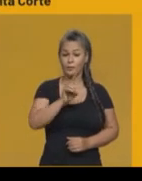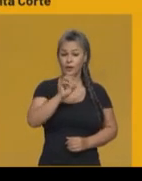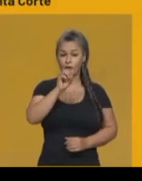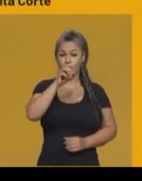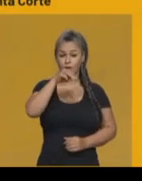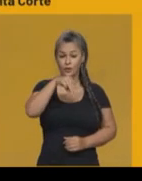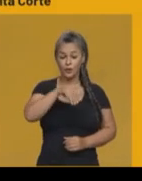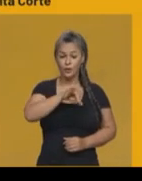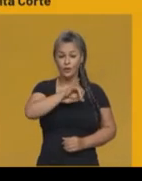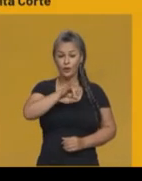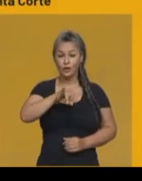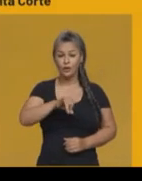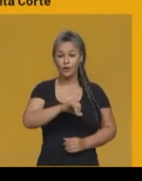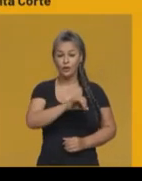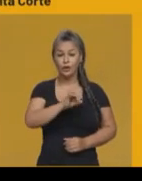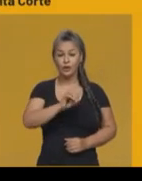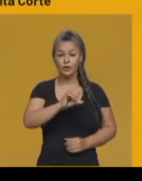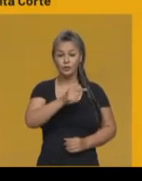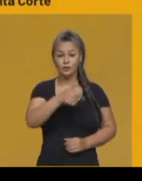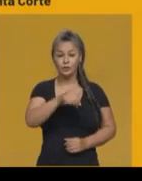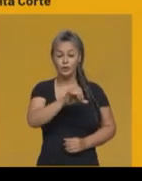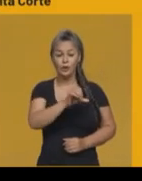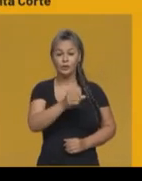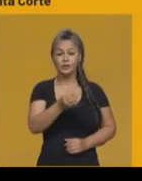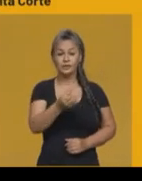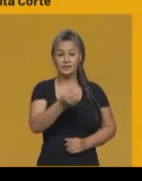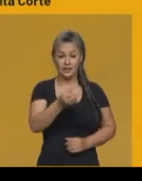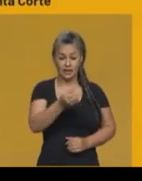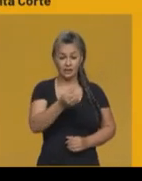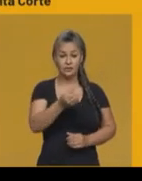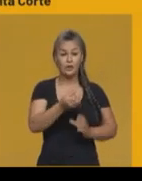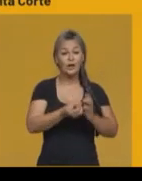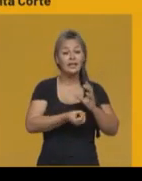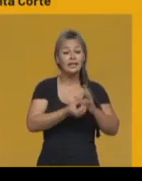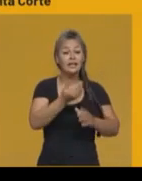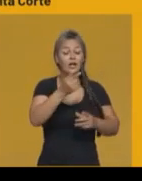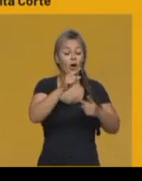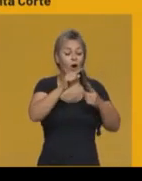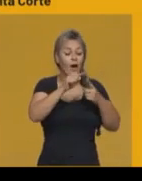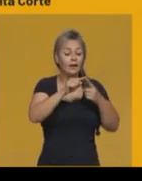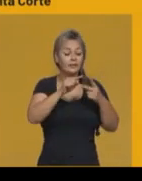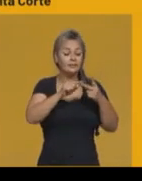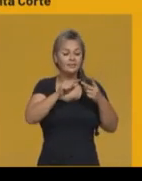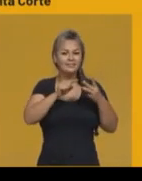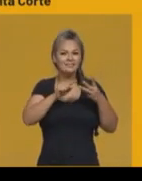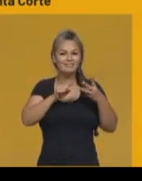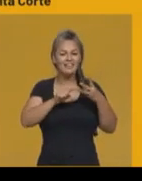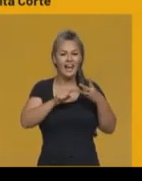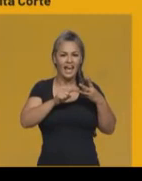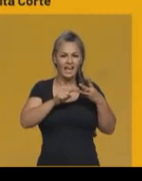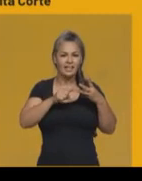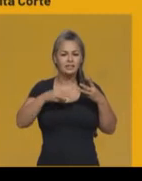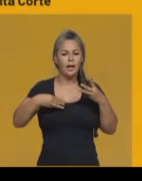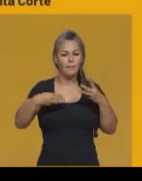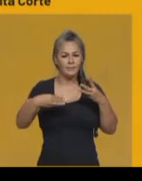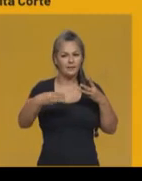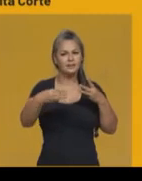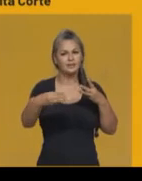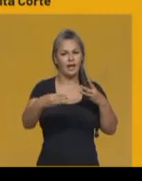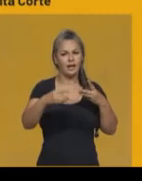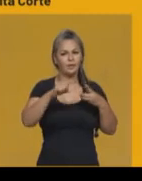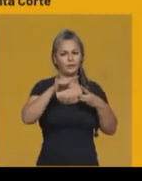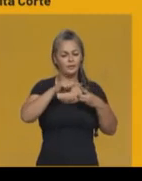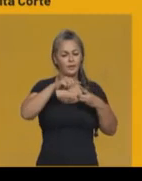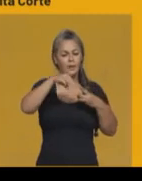fazenda interior, guerra e estrangeiros. Fundou o Banco do Brasil.